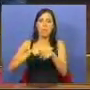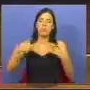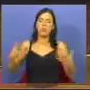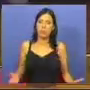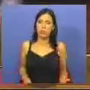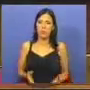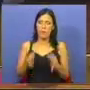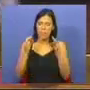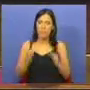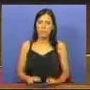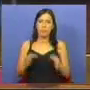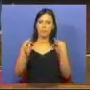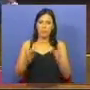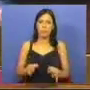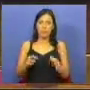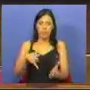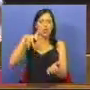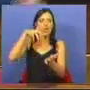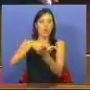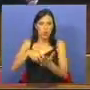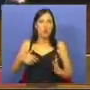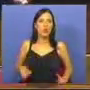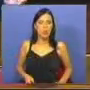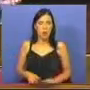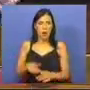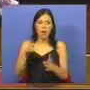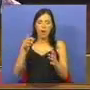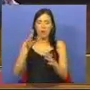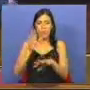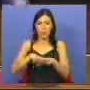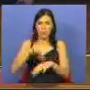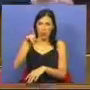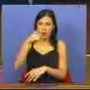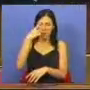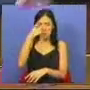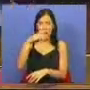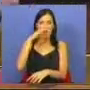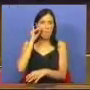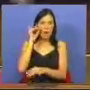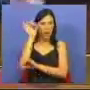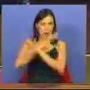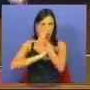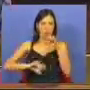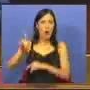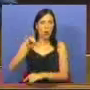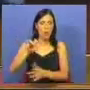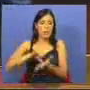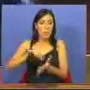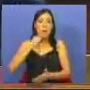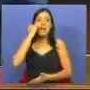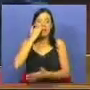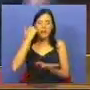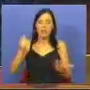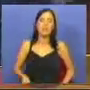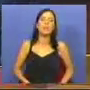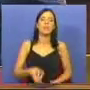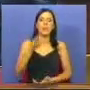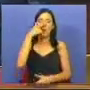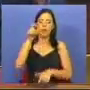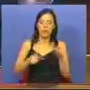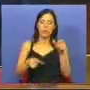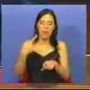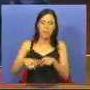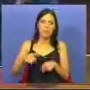Será que estão totalmente de joelhos em relação ao Banco Central Europeu? Numa altura destas, numa crise destas, quando as pessoas veem as